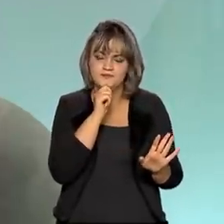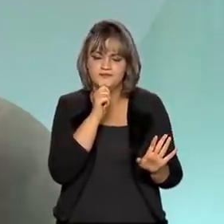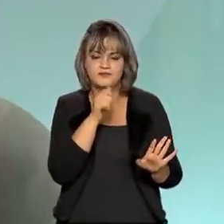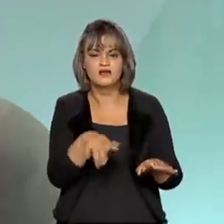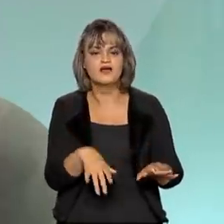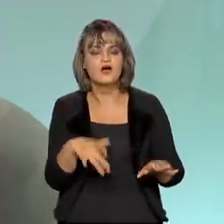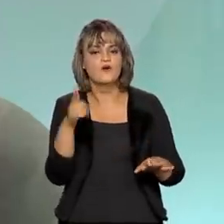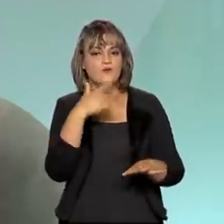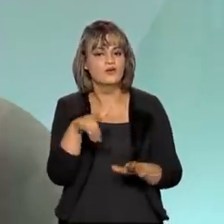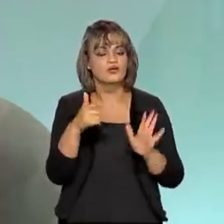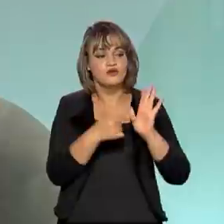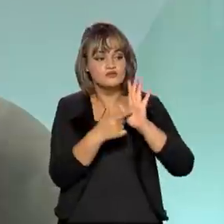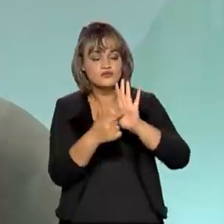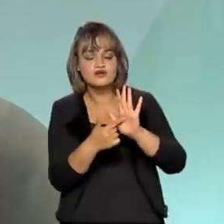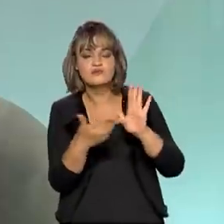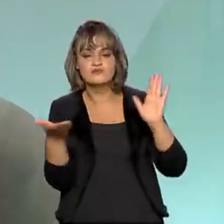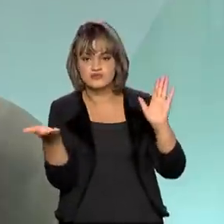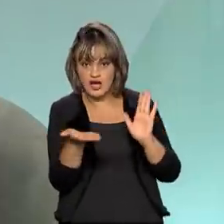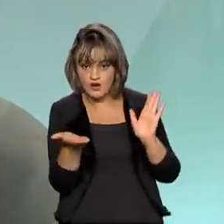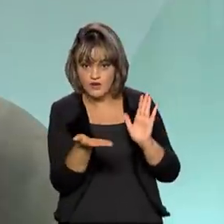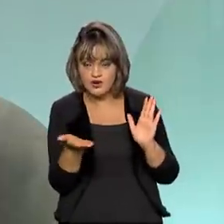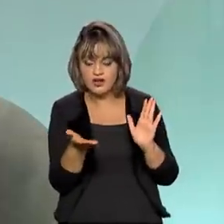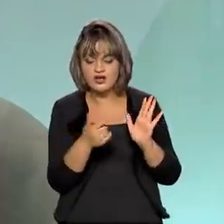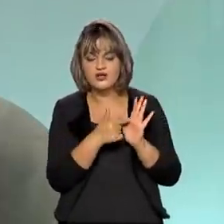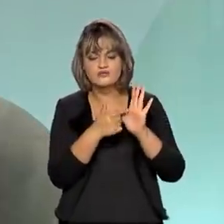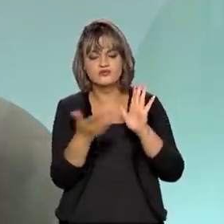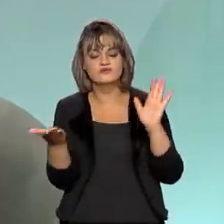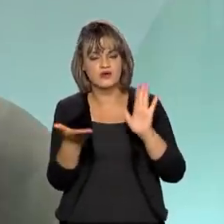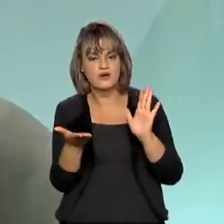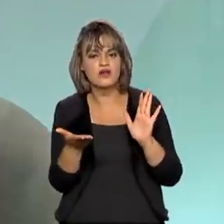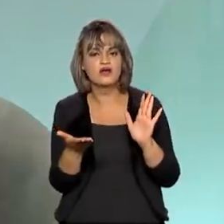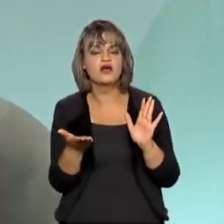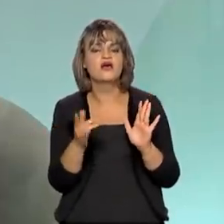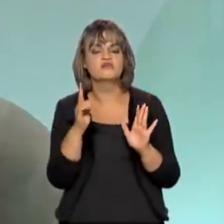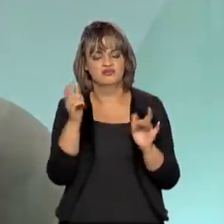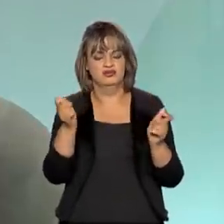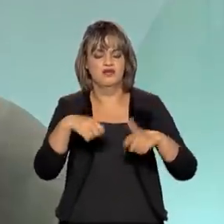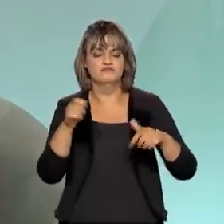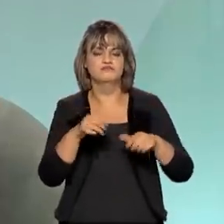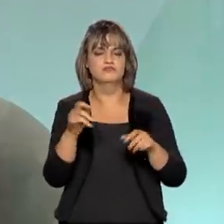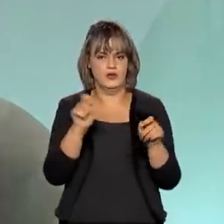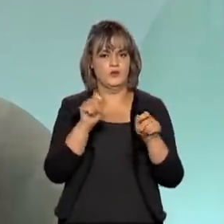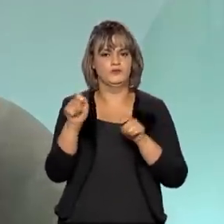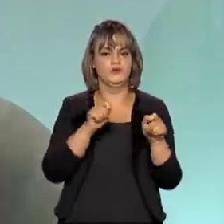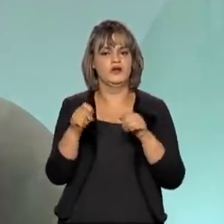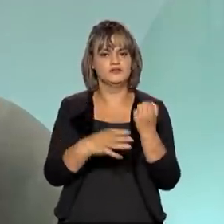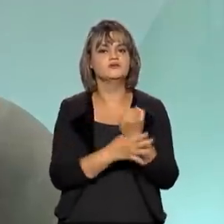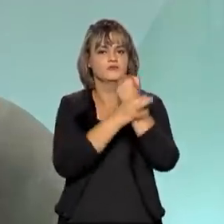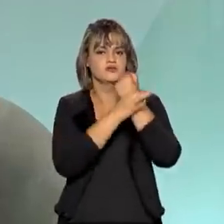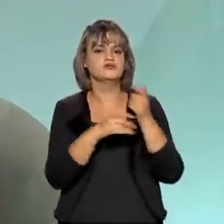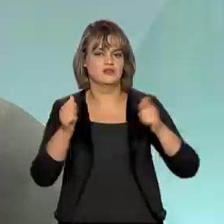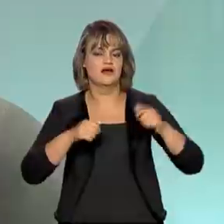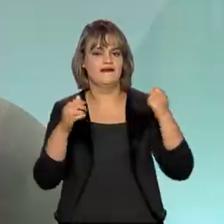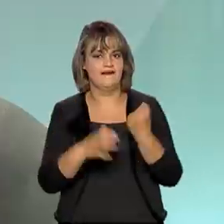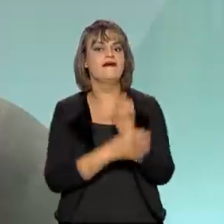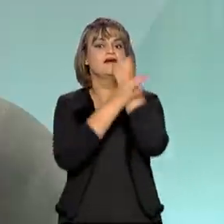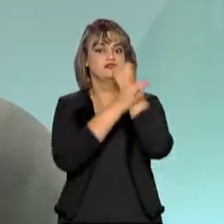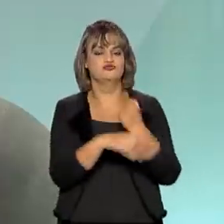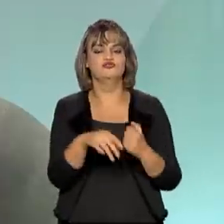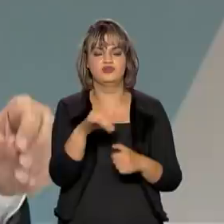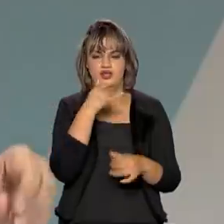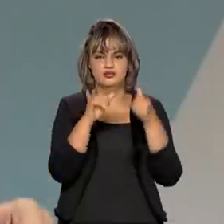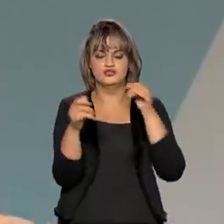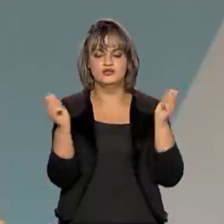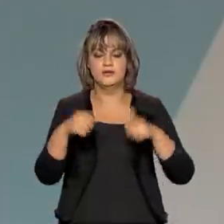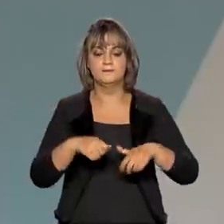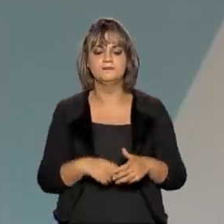colocamos na praça, elas são suficientes para dar essa segurança para todos os usuários.